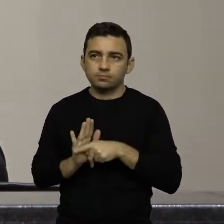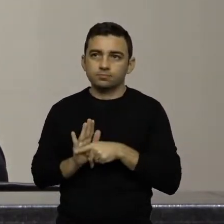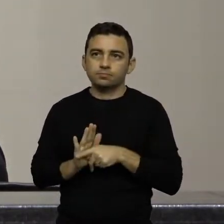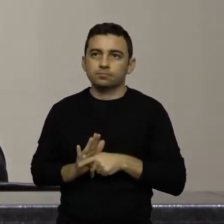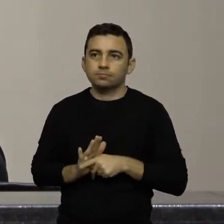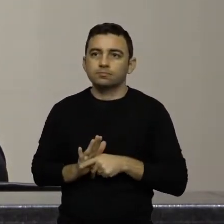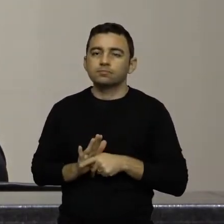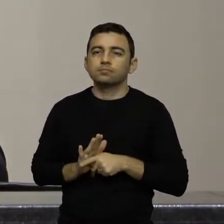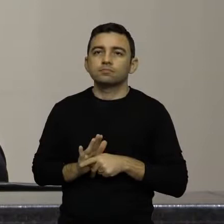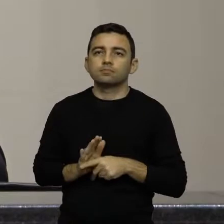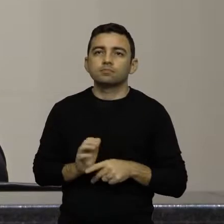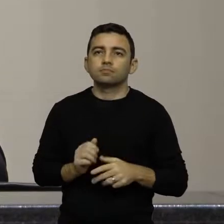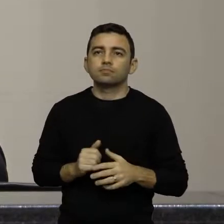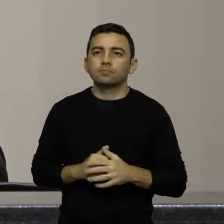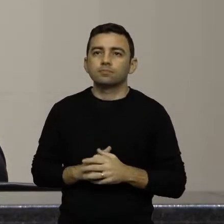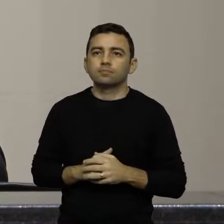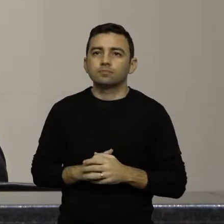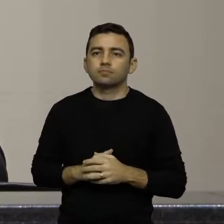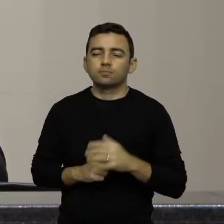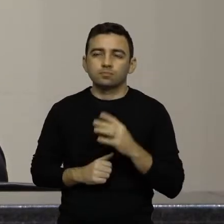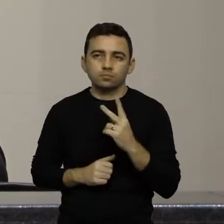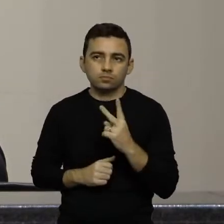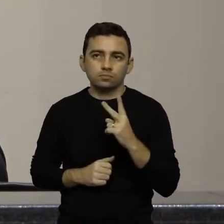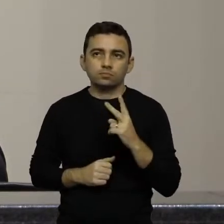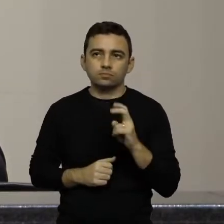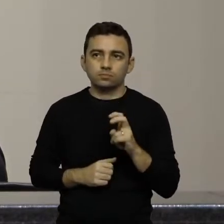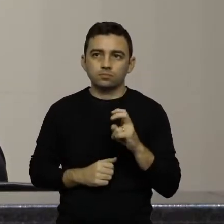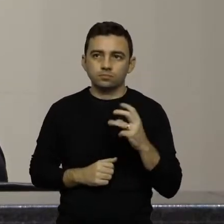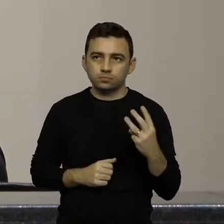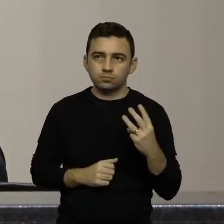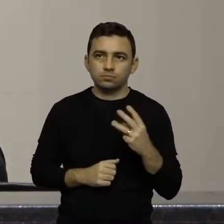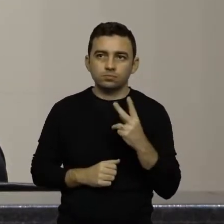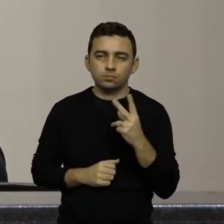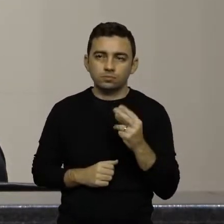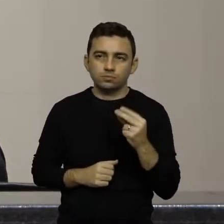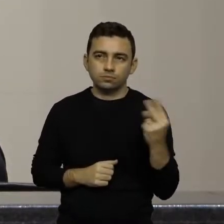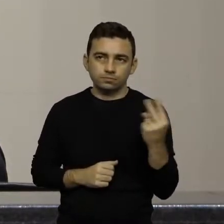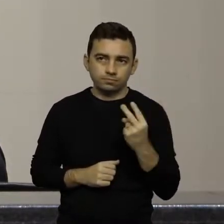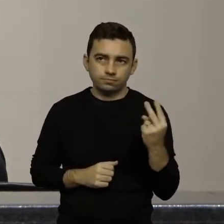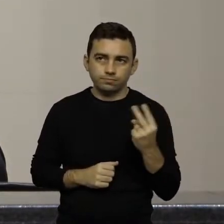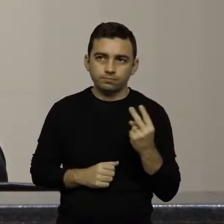253-2022.